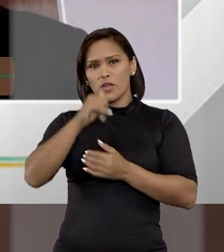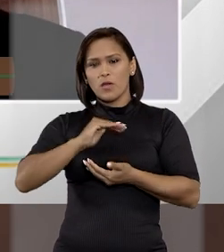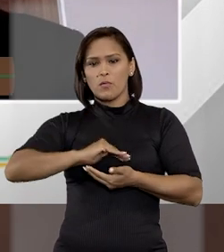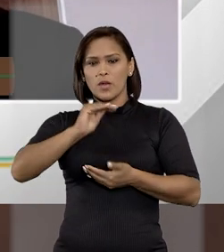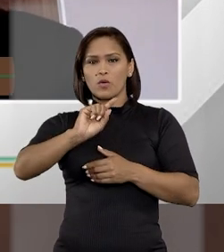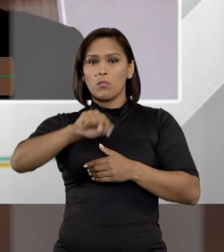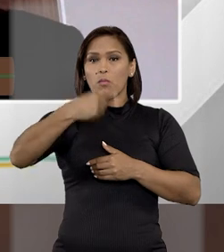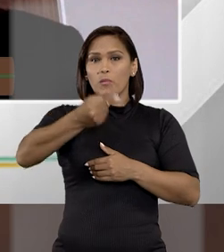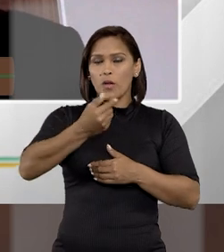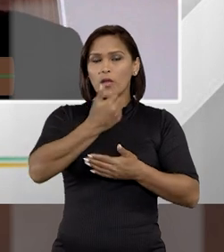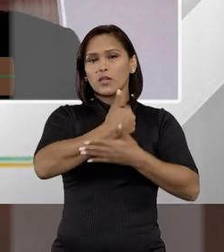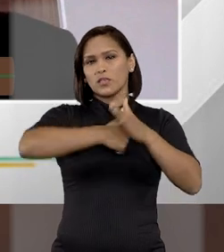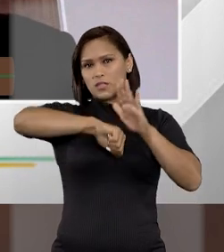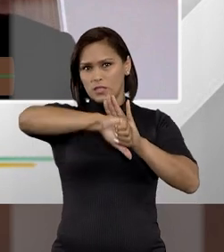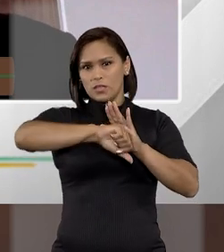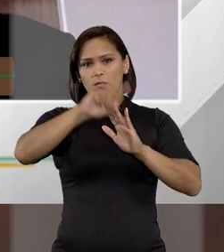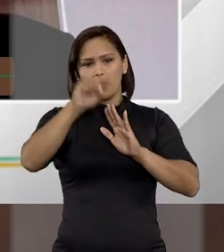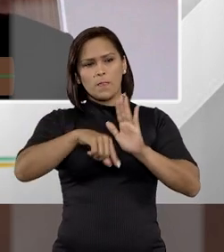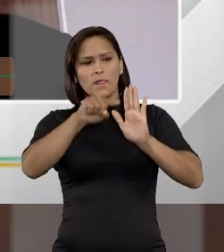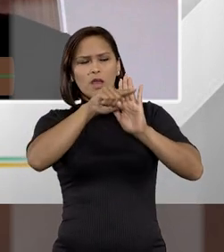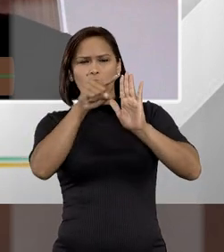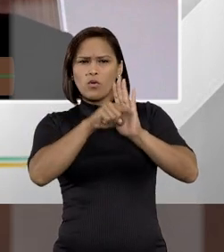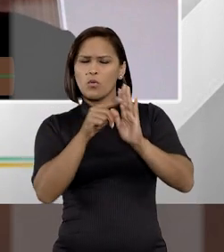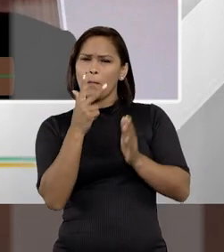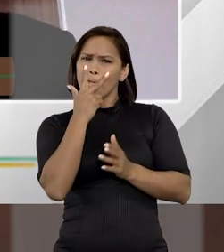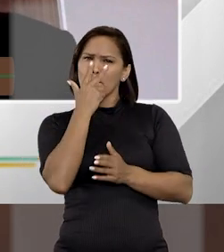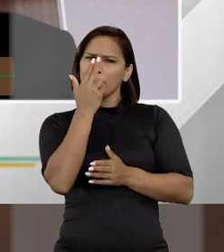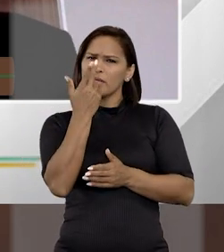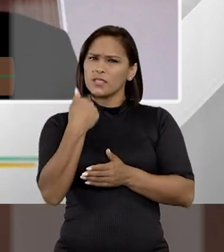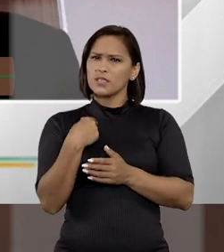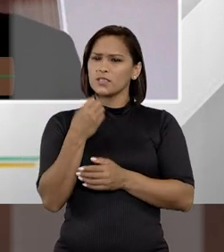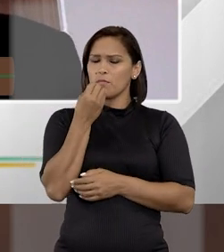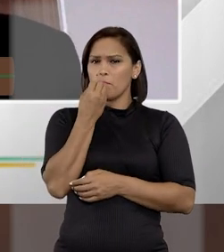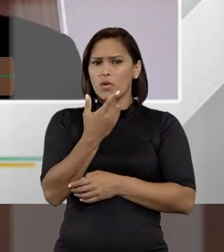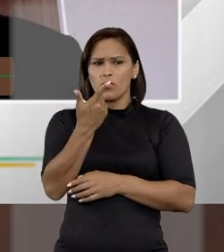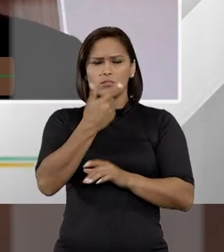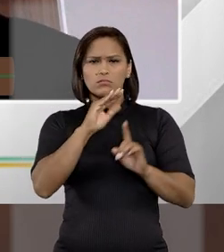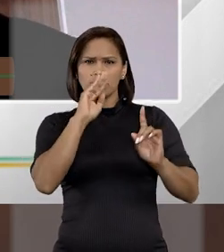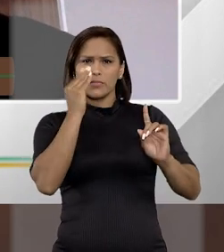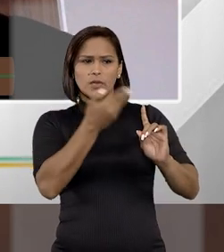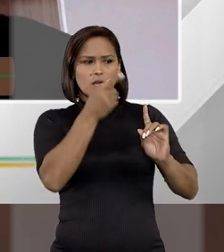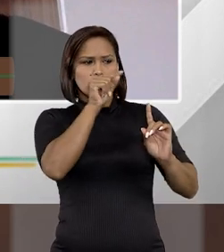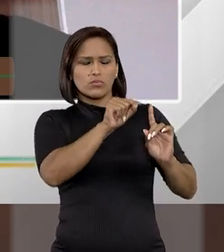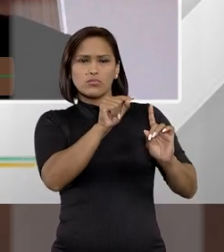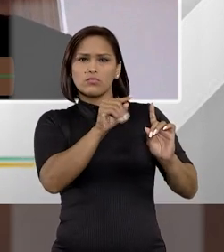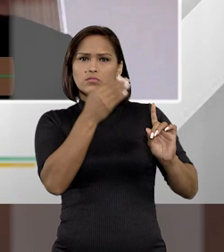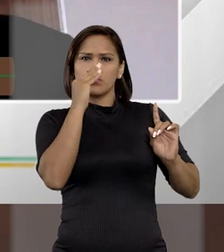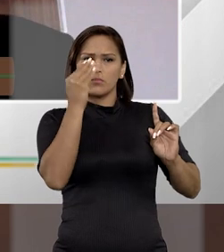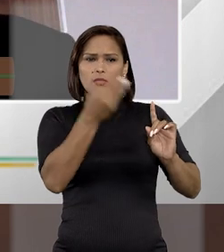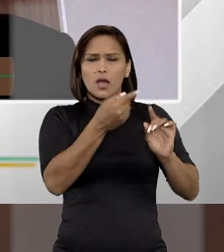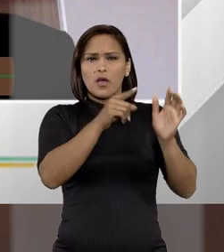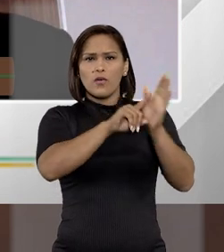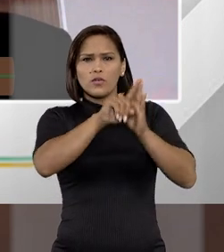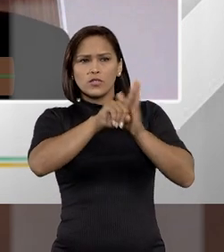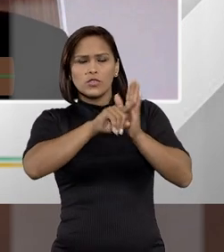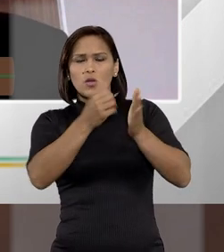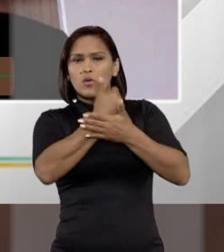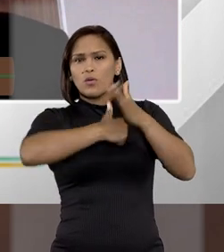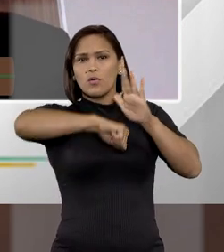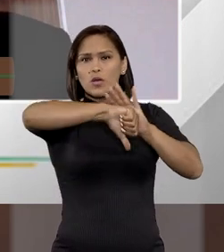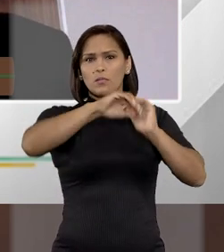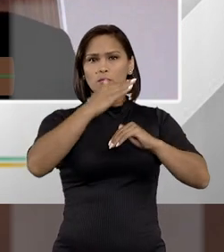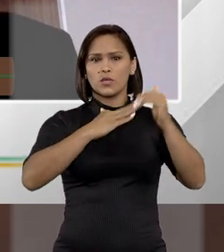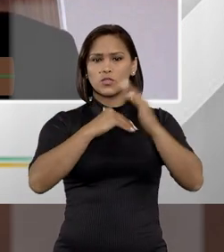se tornou um pacote pró-crime, né, a gente vê que alguns positivos, de fato, eles acabam privilegiando muito mais aí o investigado ou o